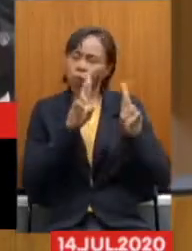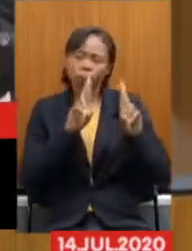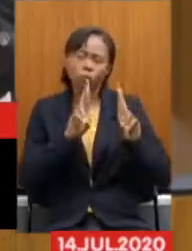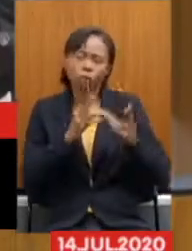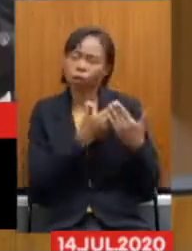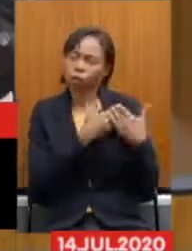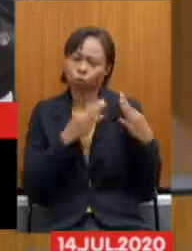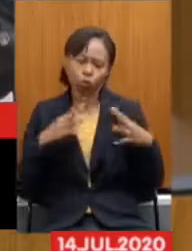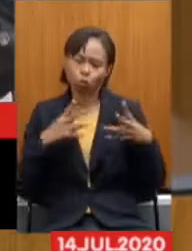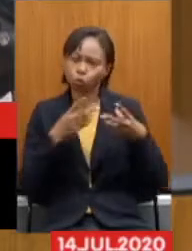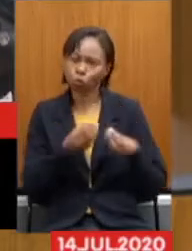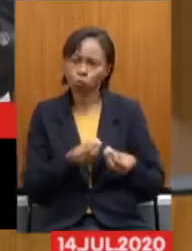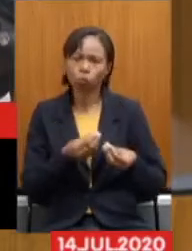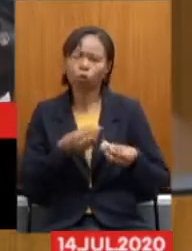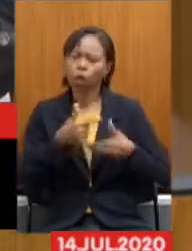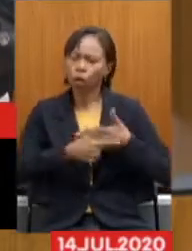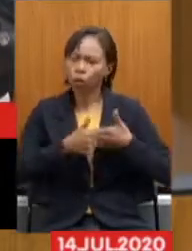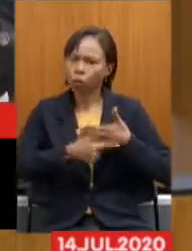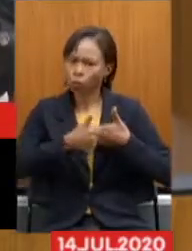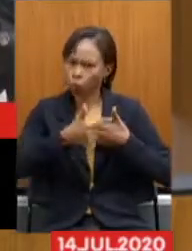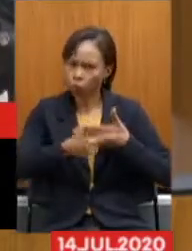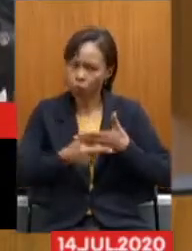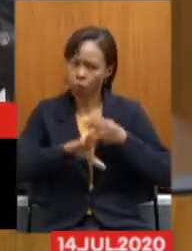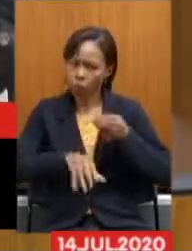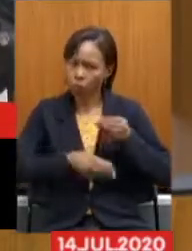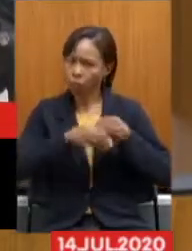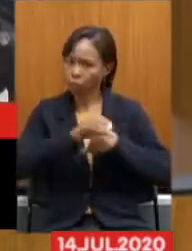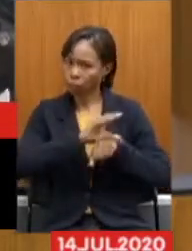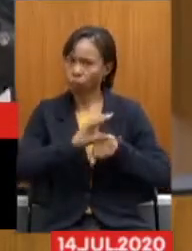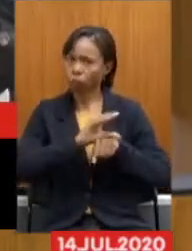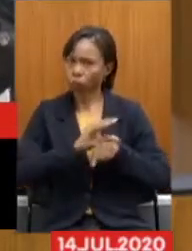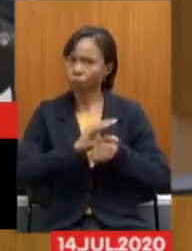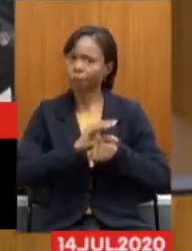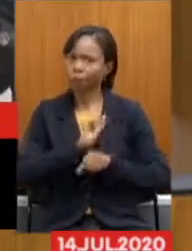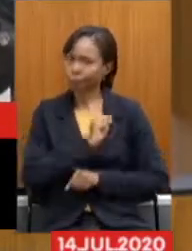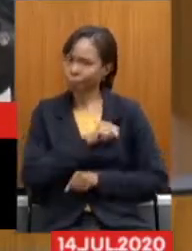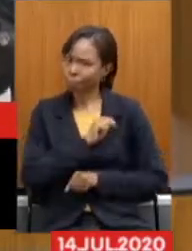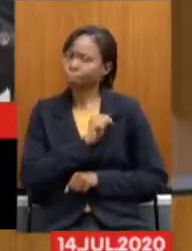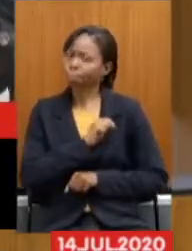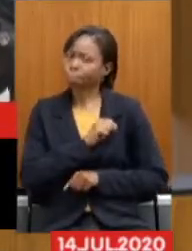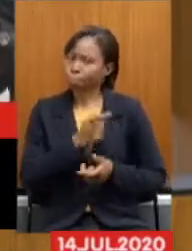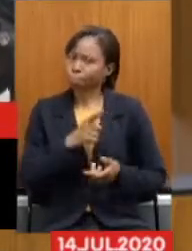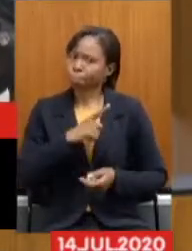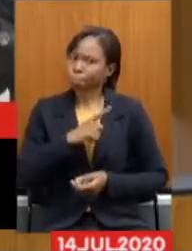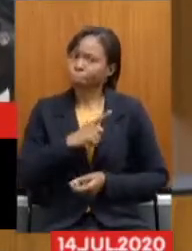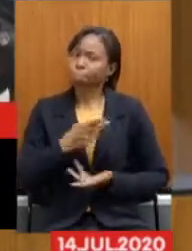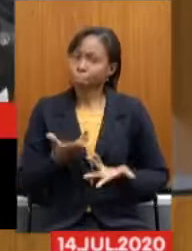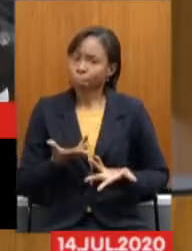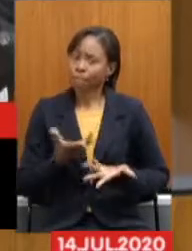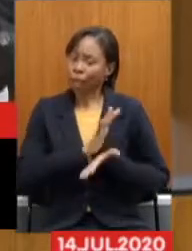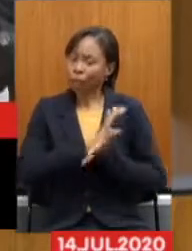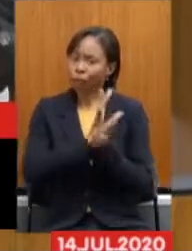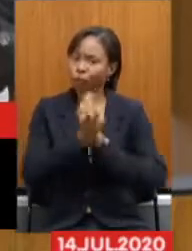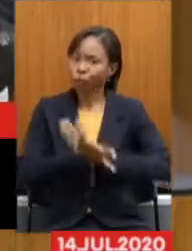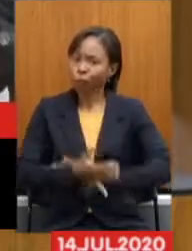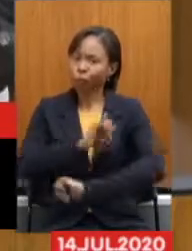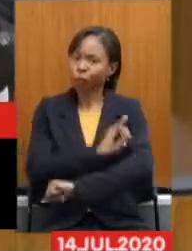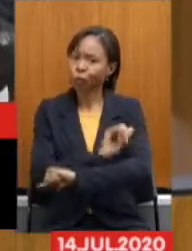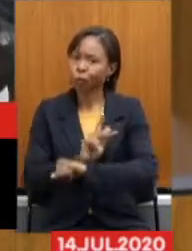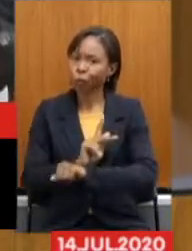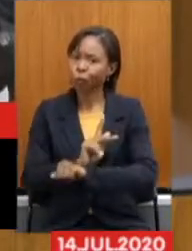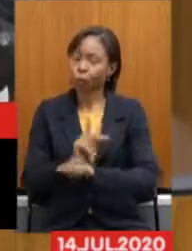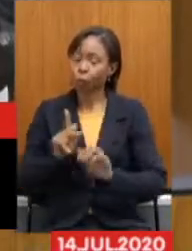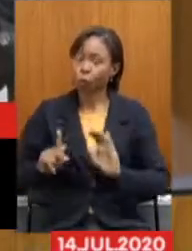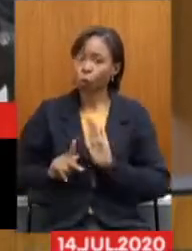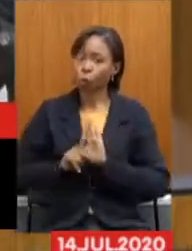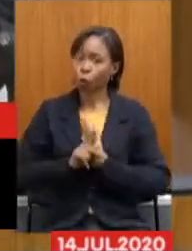responsabilidade E consequências Contidas em tal Emenda Maléfica Danosa Que se propõe A destruir O patrimônio De servidor público